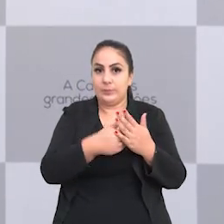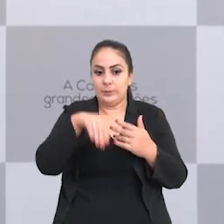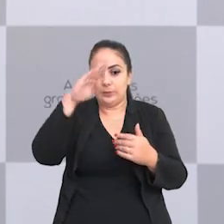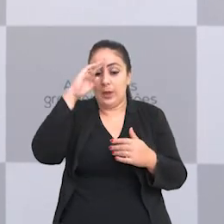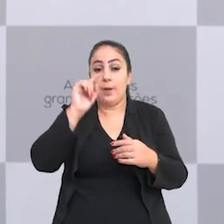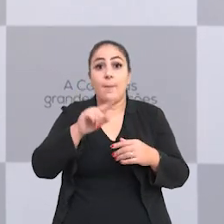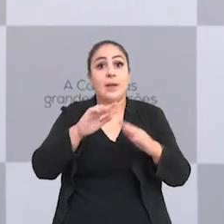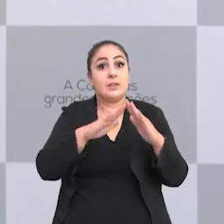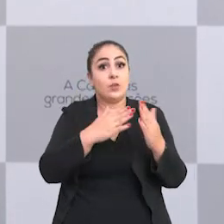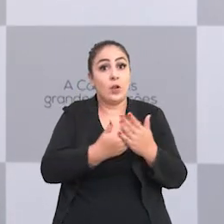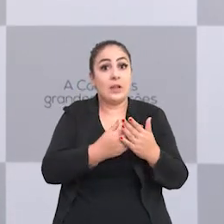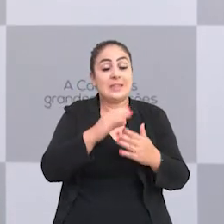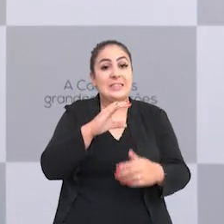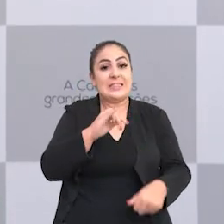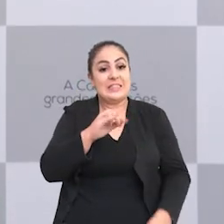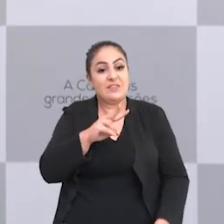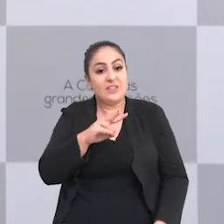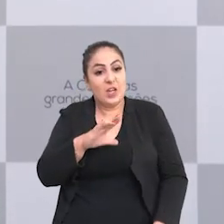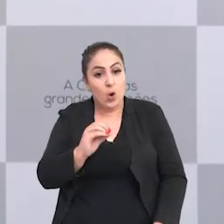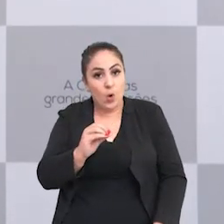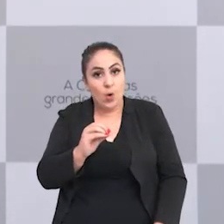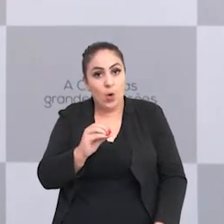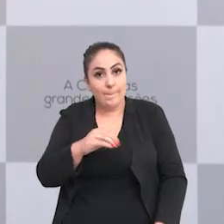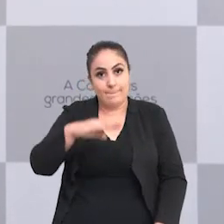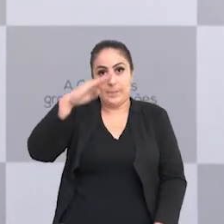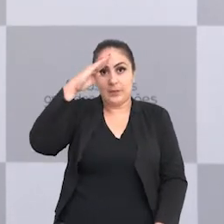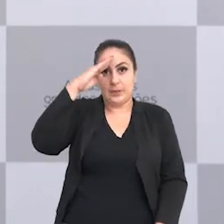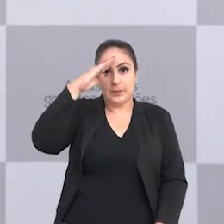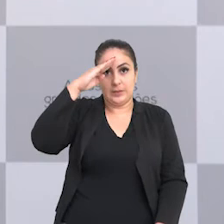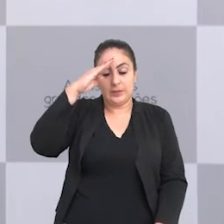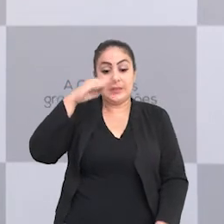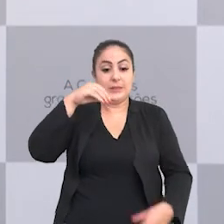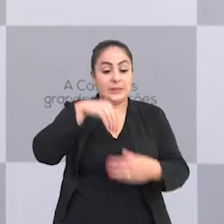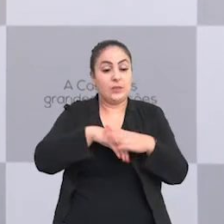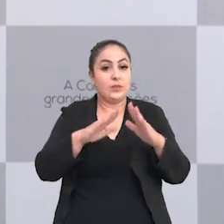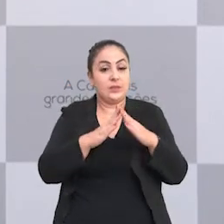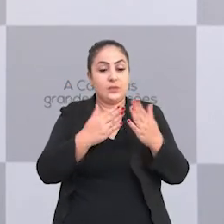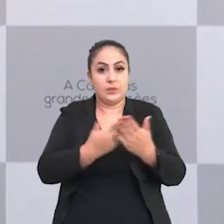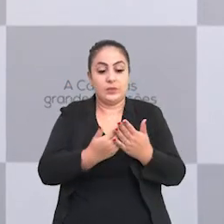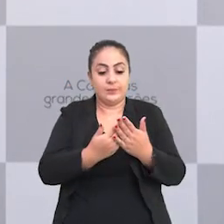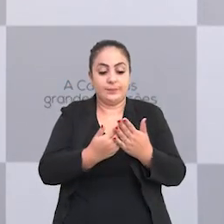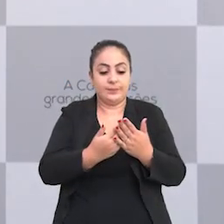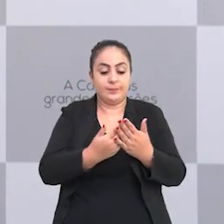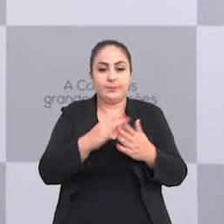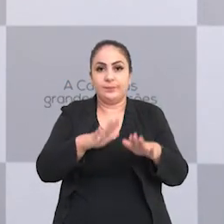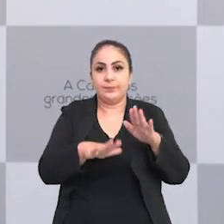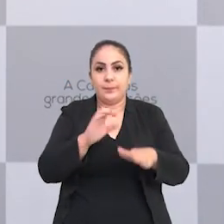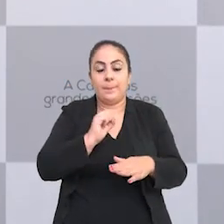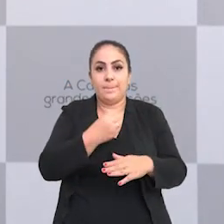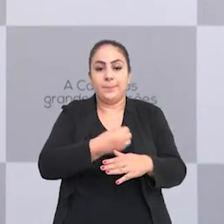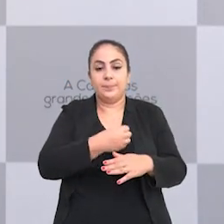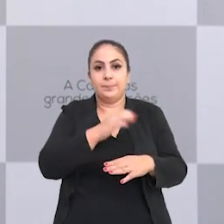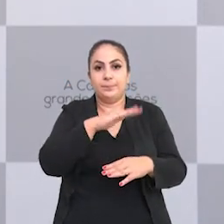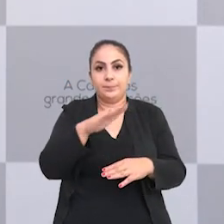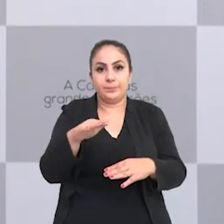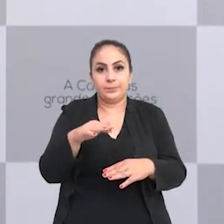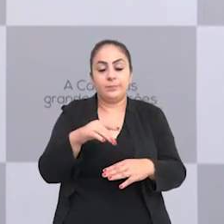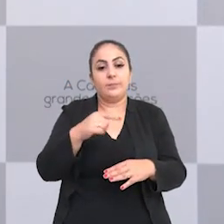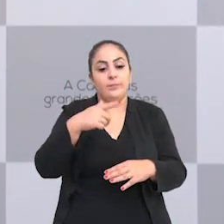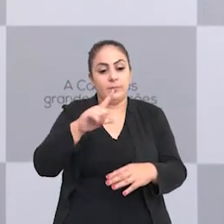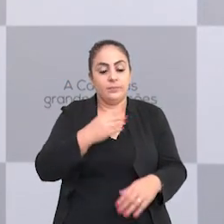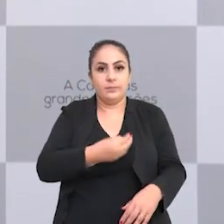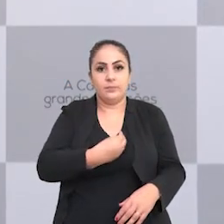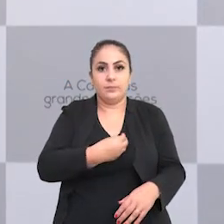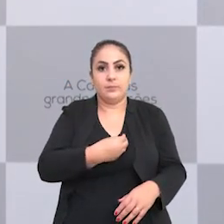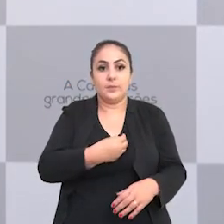escola militar, é uma escola cívico-militar, onde dentro dessa escola, dependendo do número de